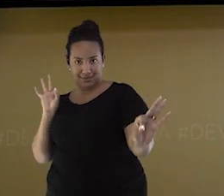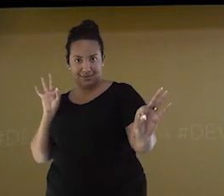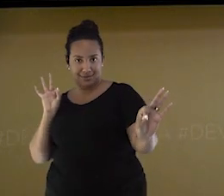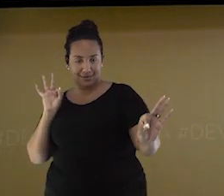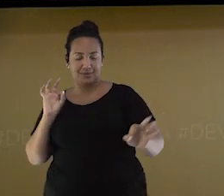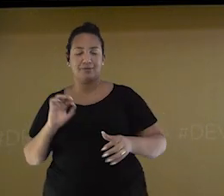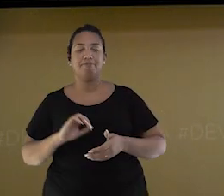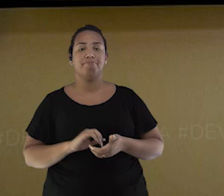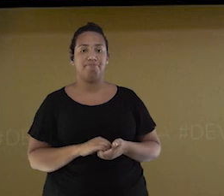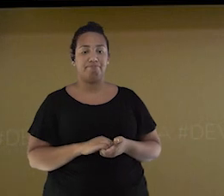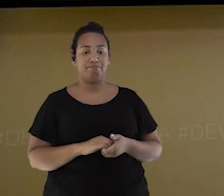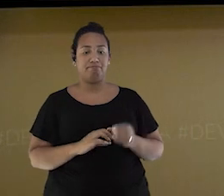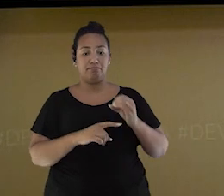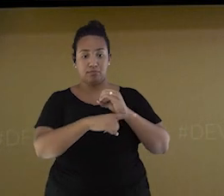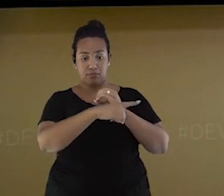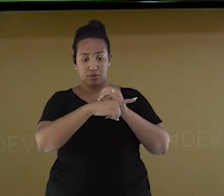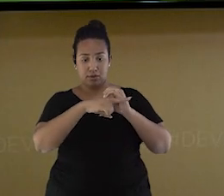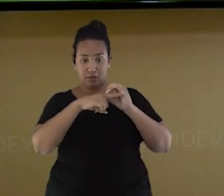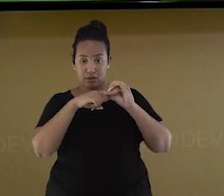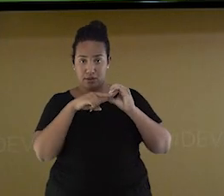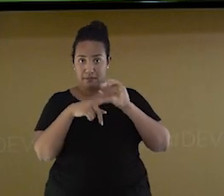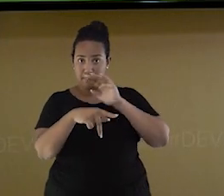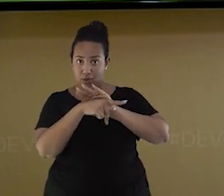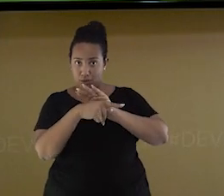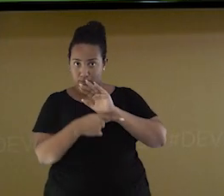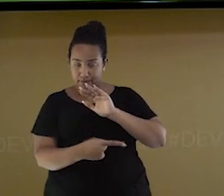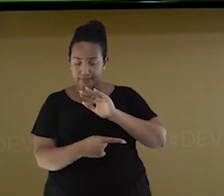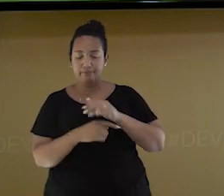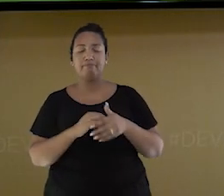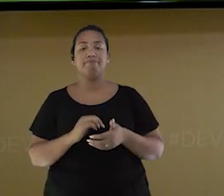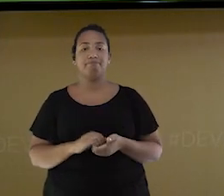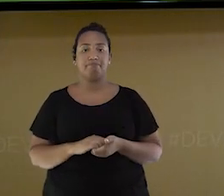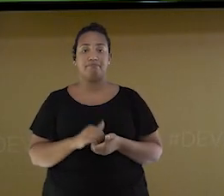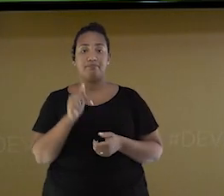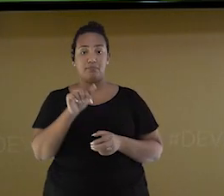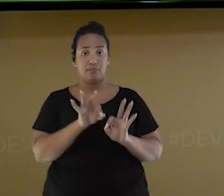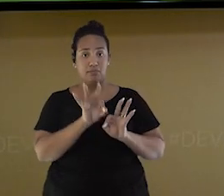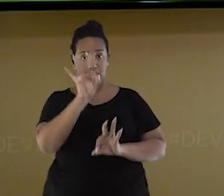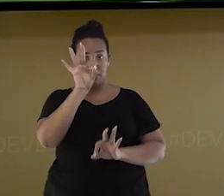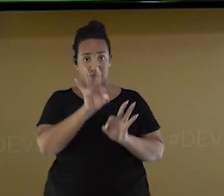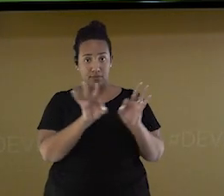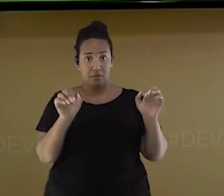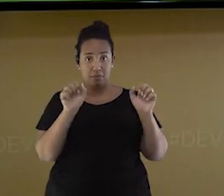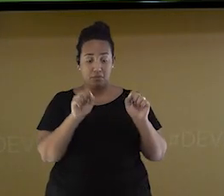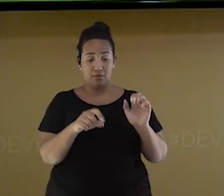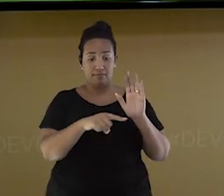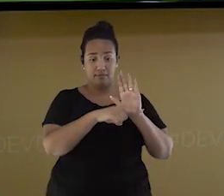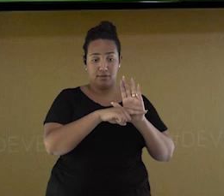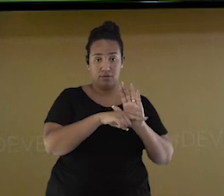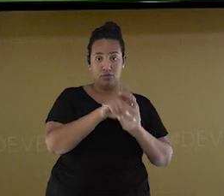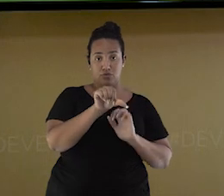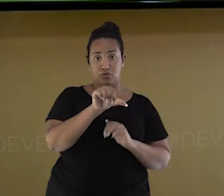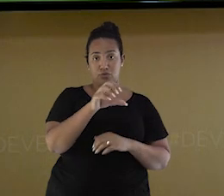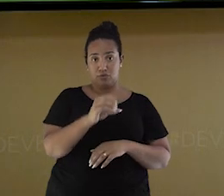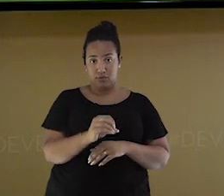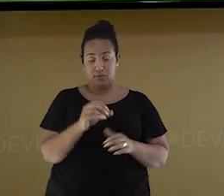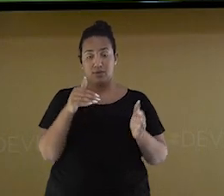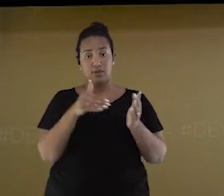da linha do Equador. As suas medidas vão de menos 90 a mais 90.